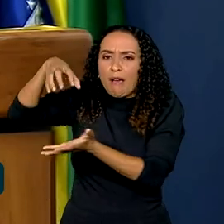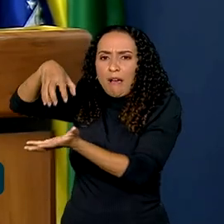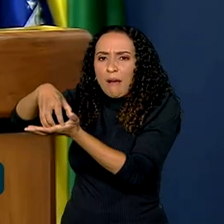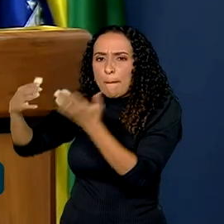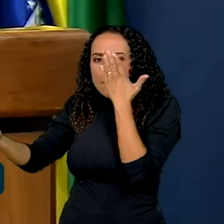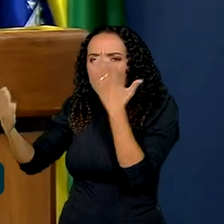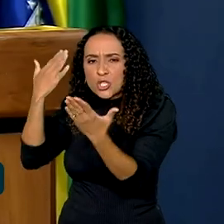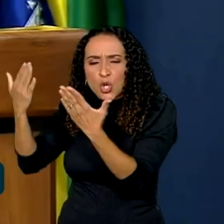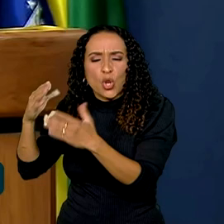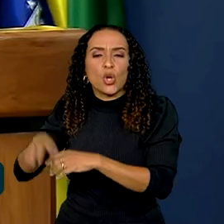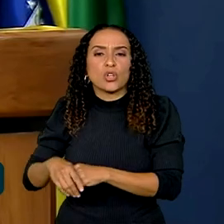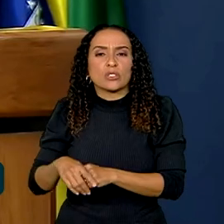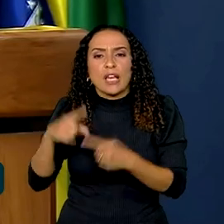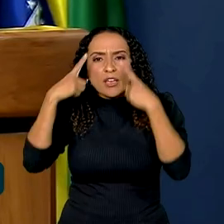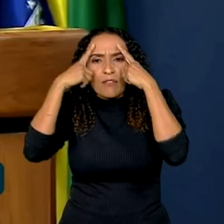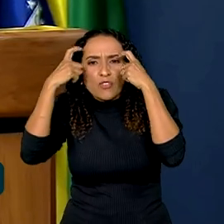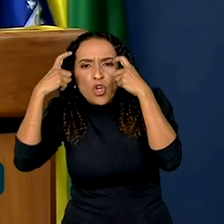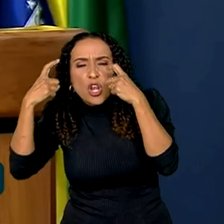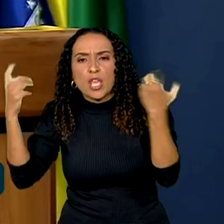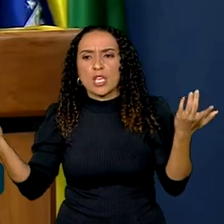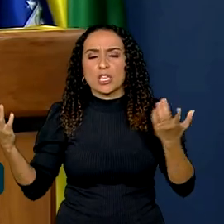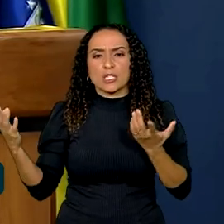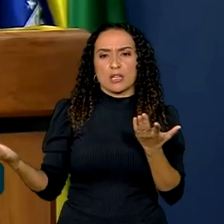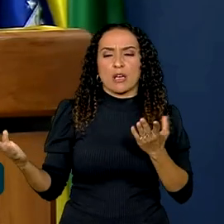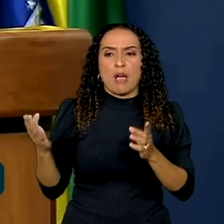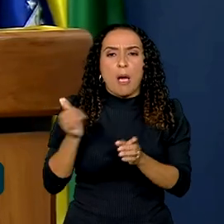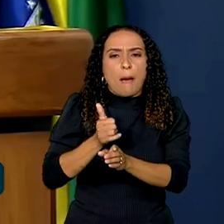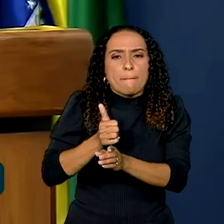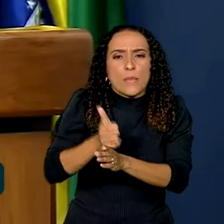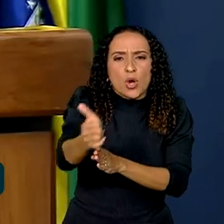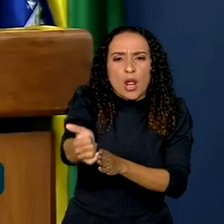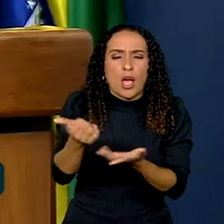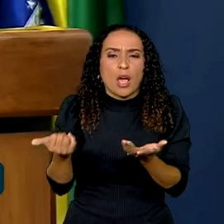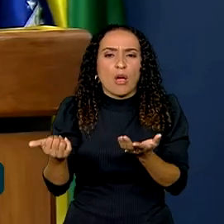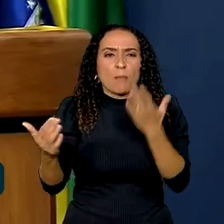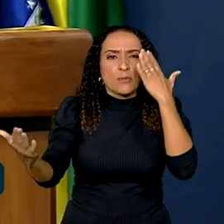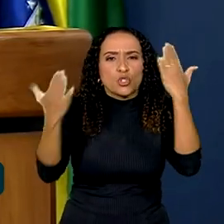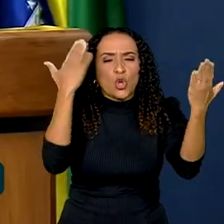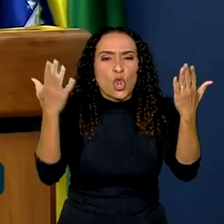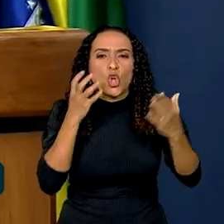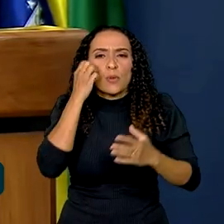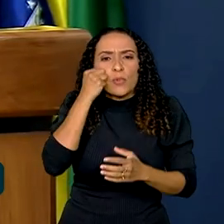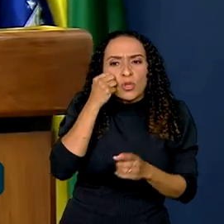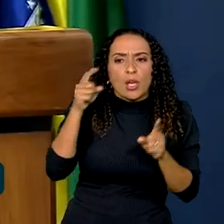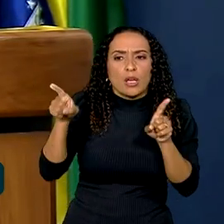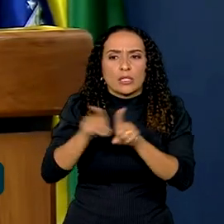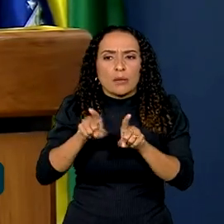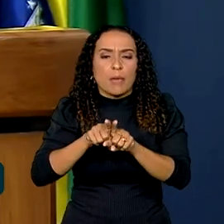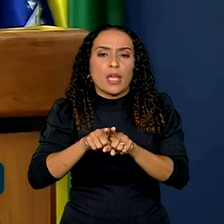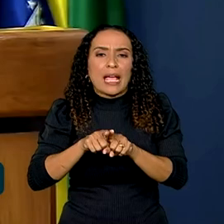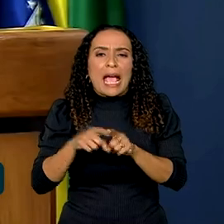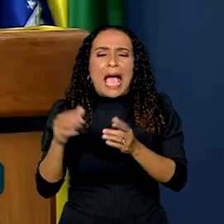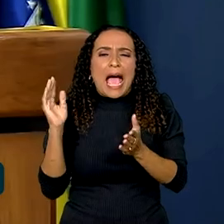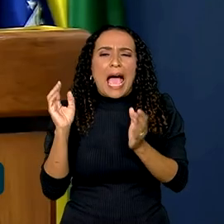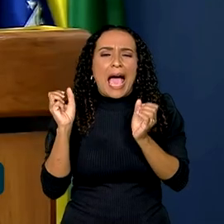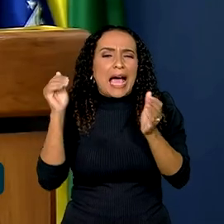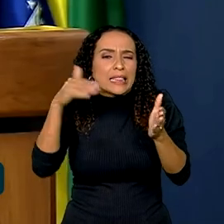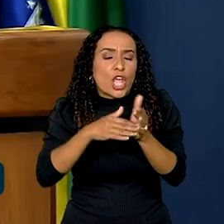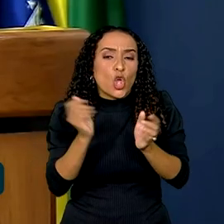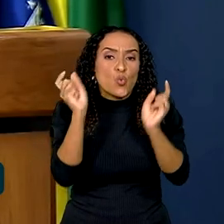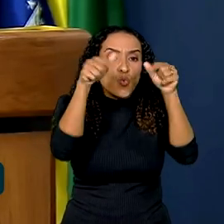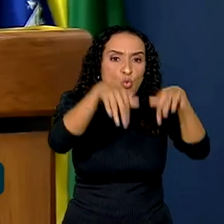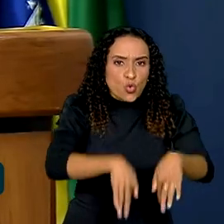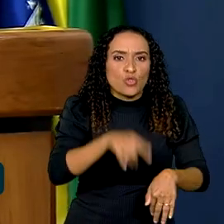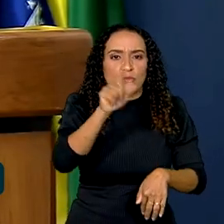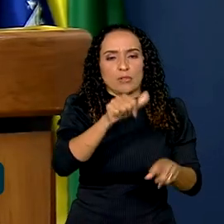na violência moral, na violência psicológica, na patrimonial, até chegar no último estágio, que é o